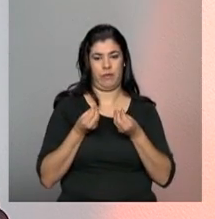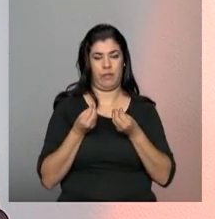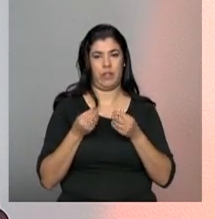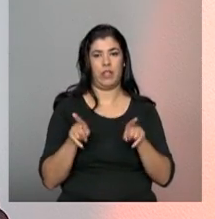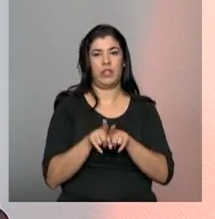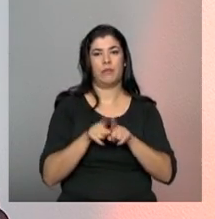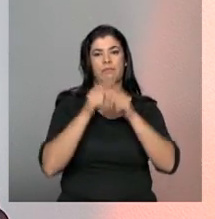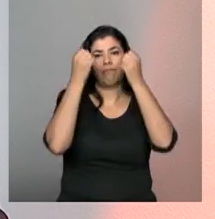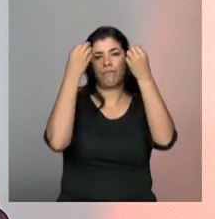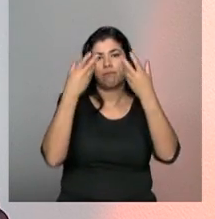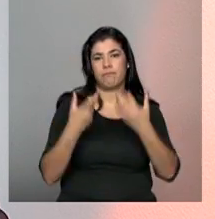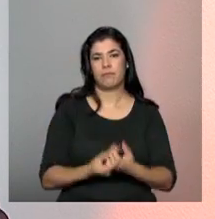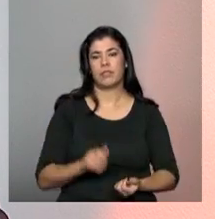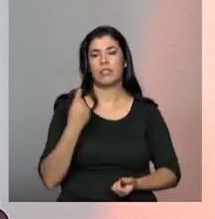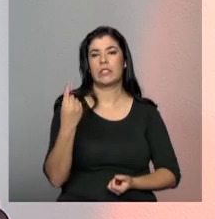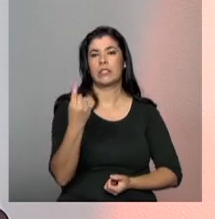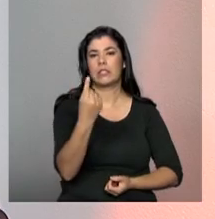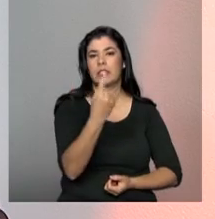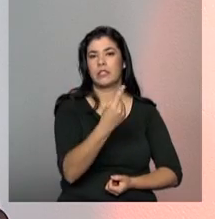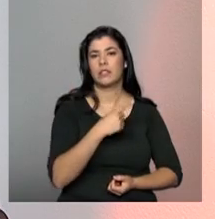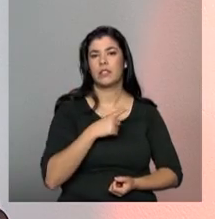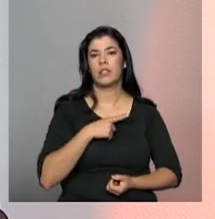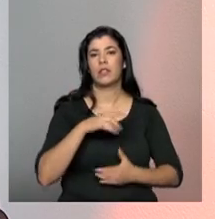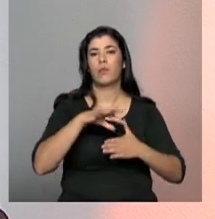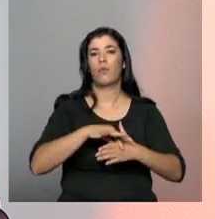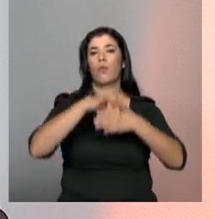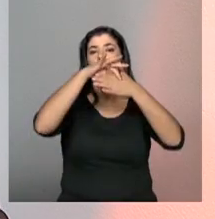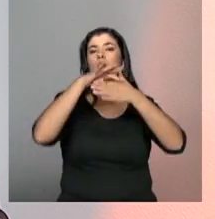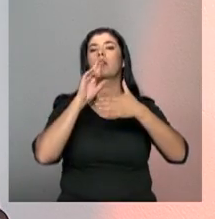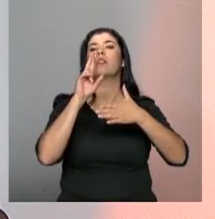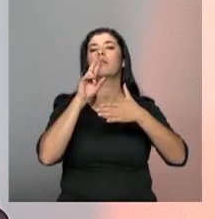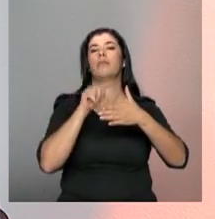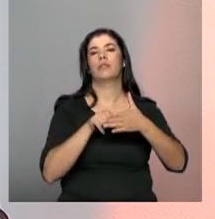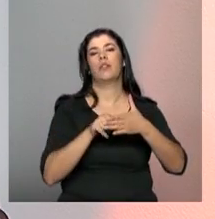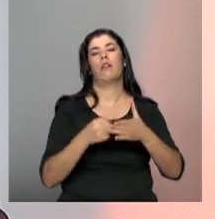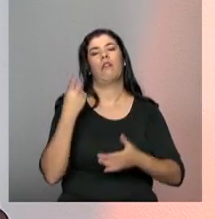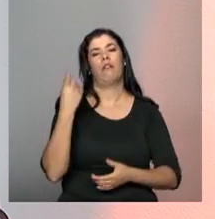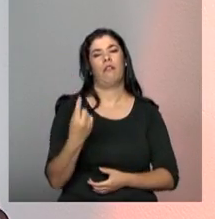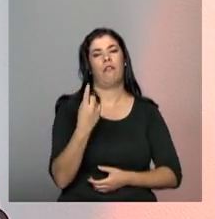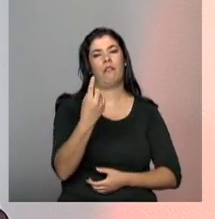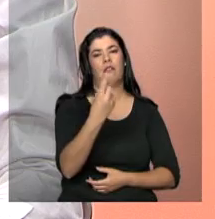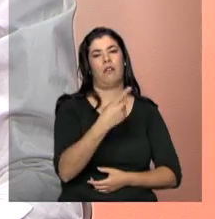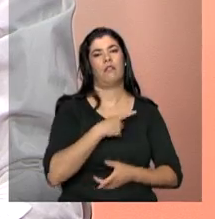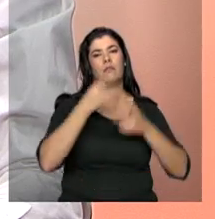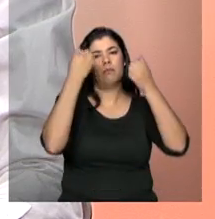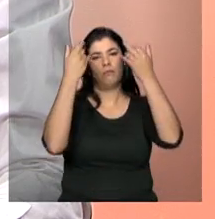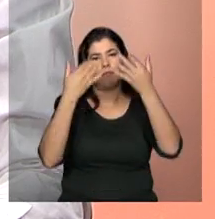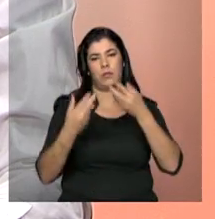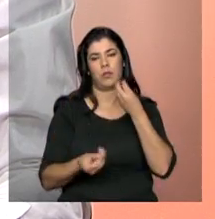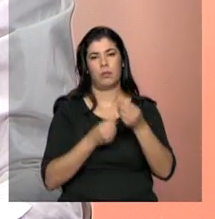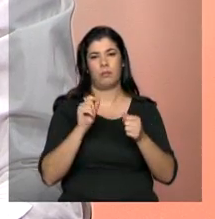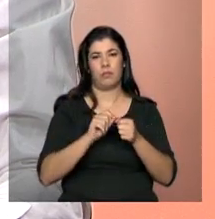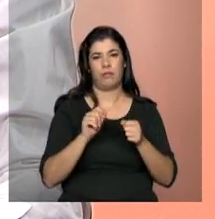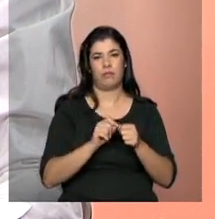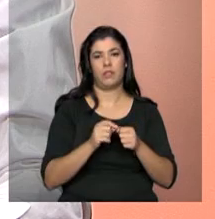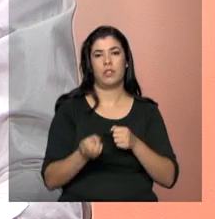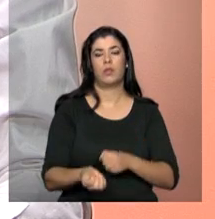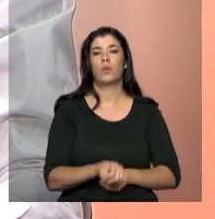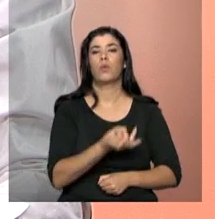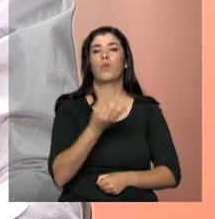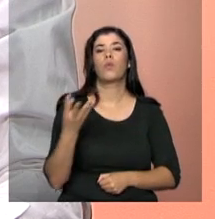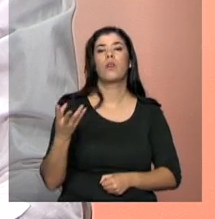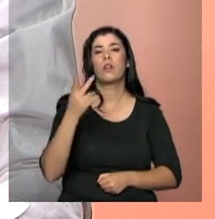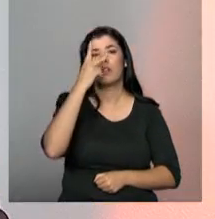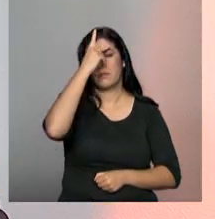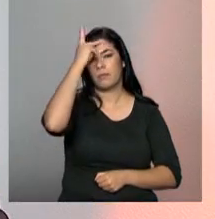dizer quantos delegados vai caber nesse espaço. Então, cabe aos estados dizer todas essas... necessidades. Exato. E quantos